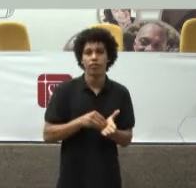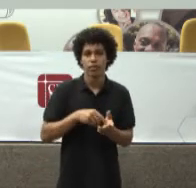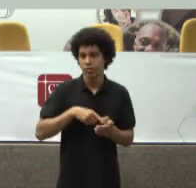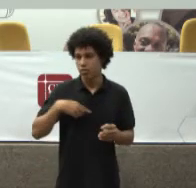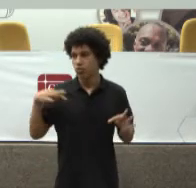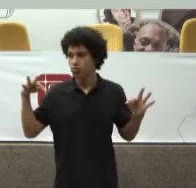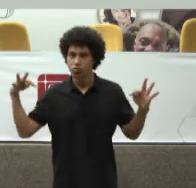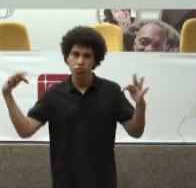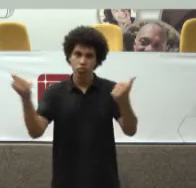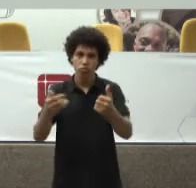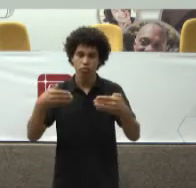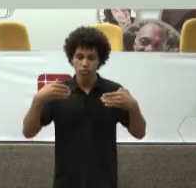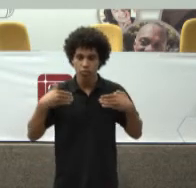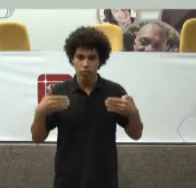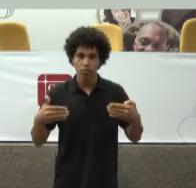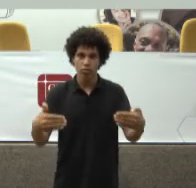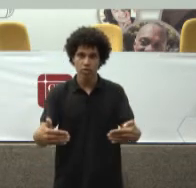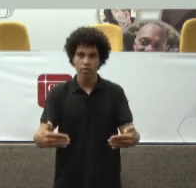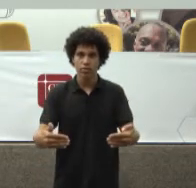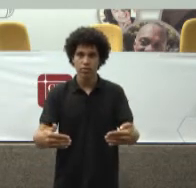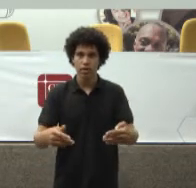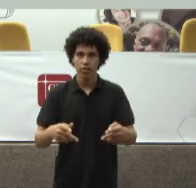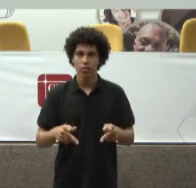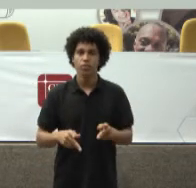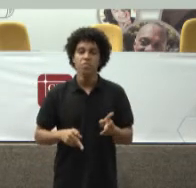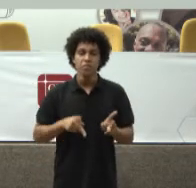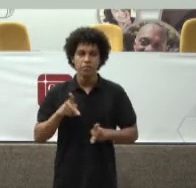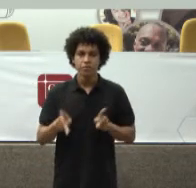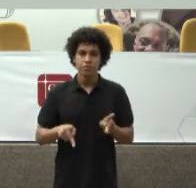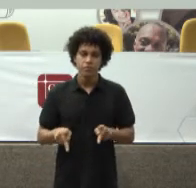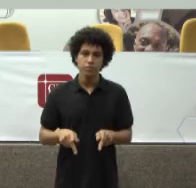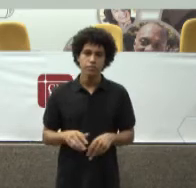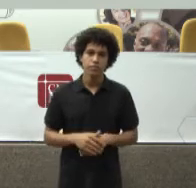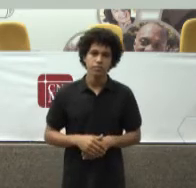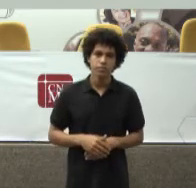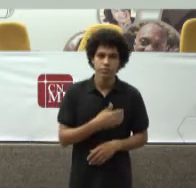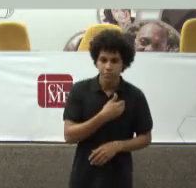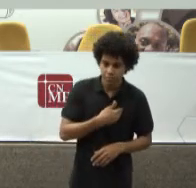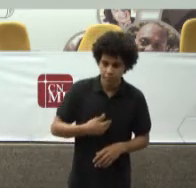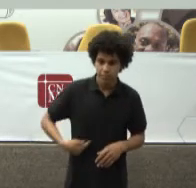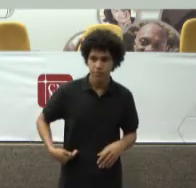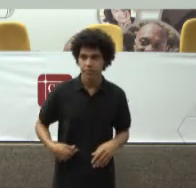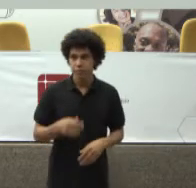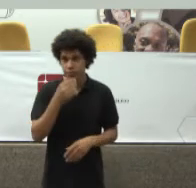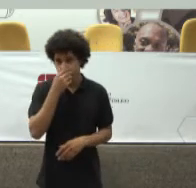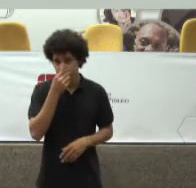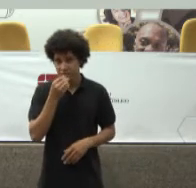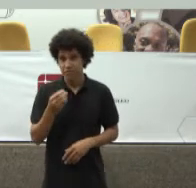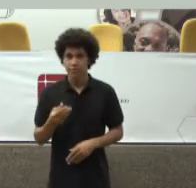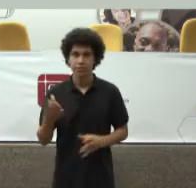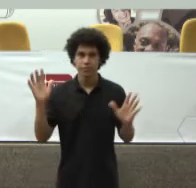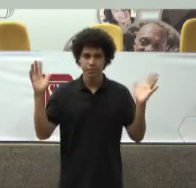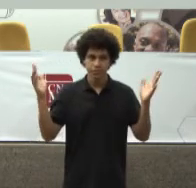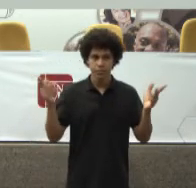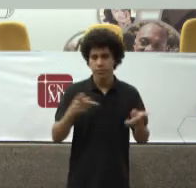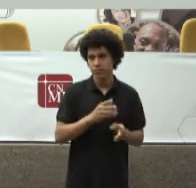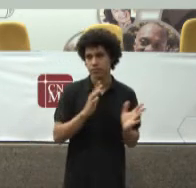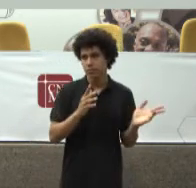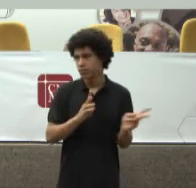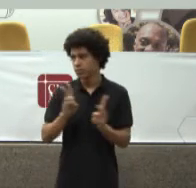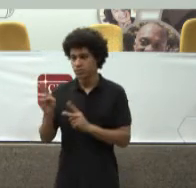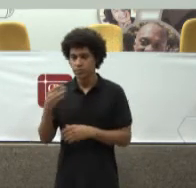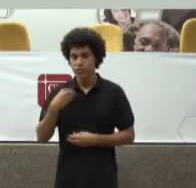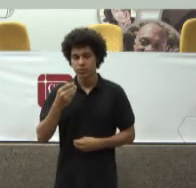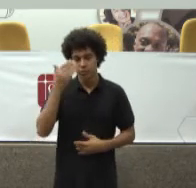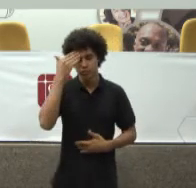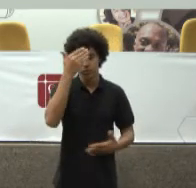Muito obrigado Pela gentileza Do aplauso